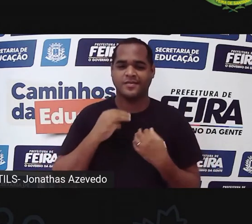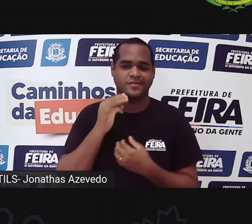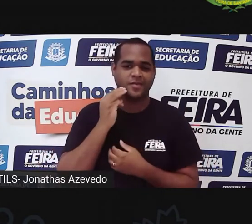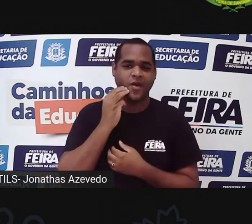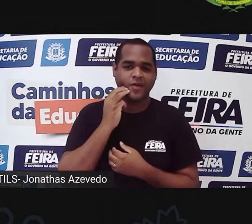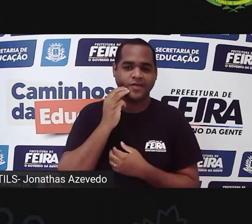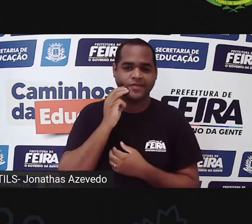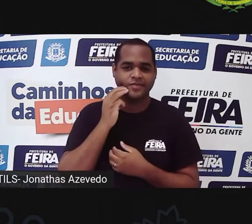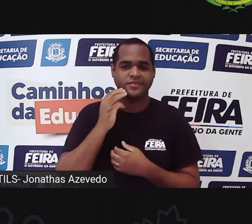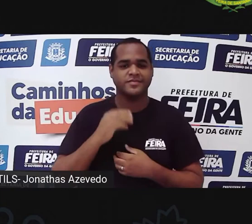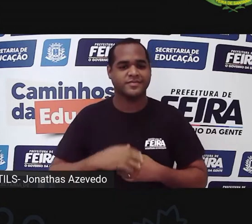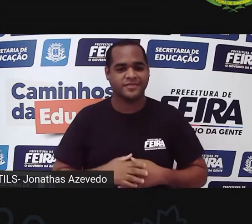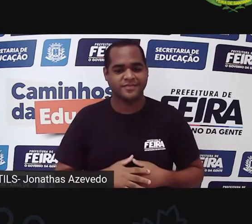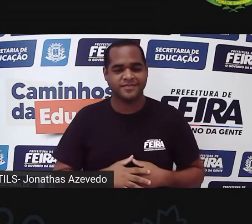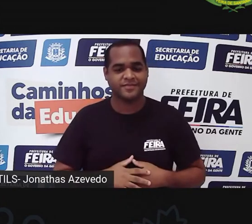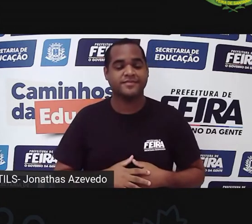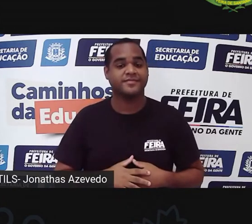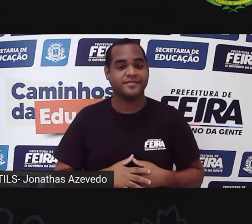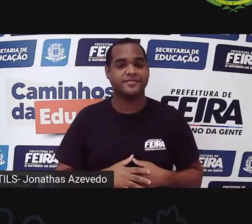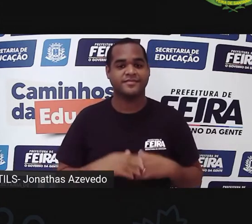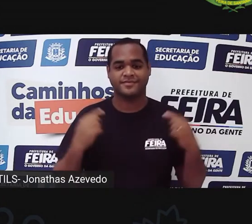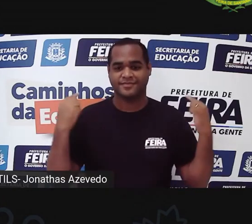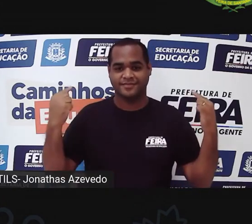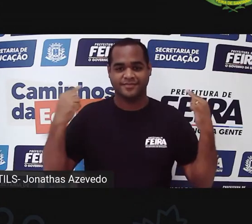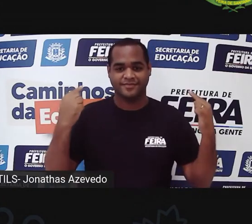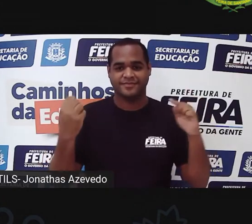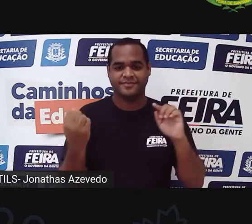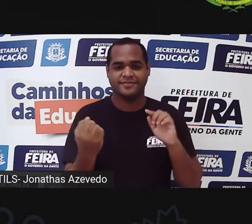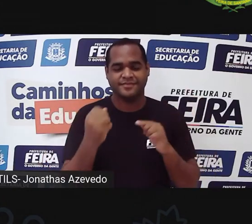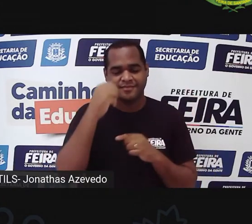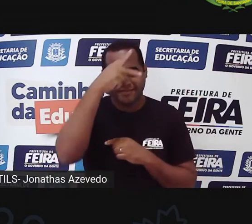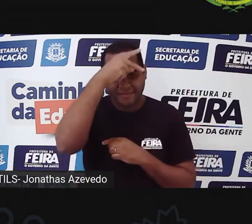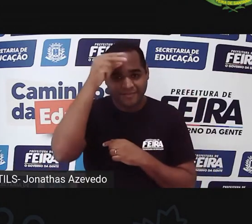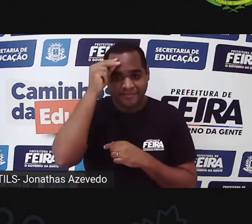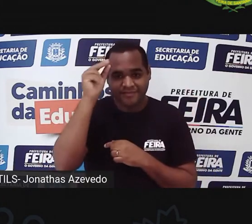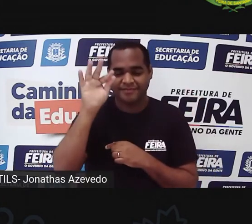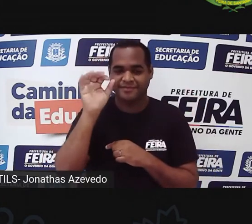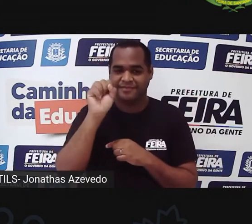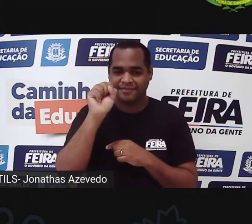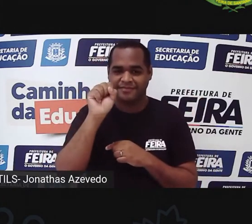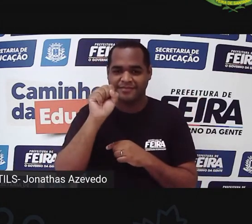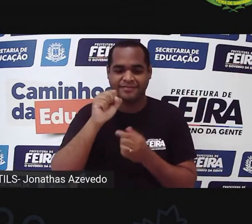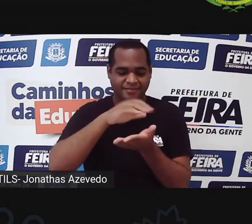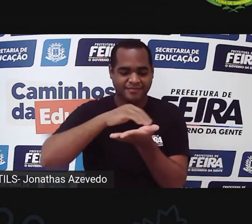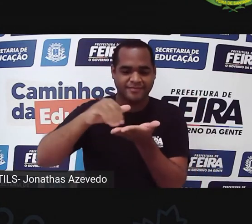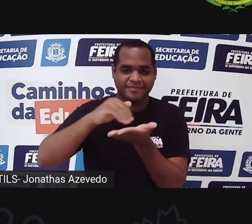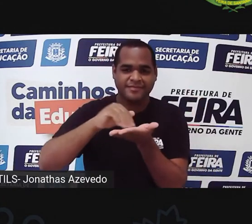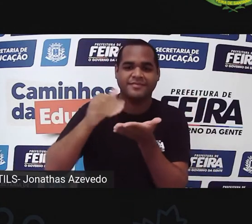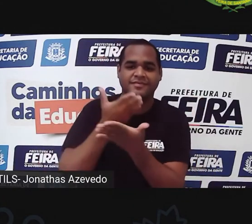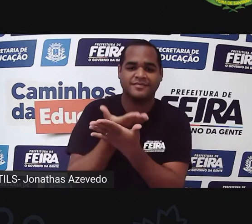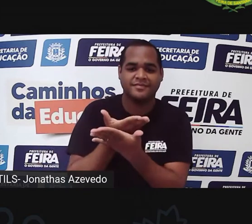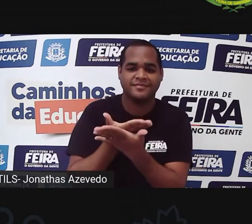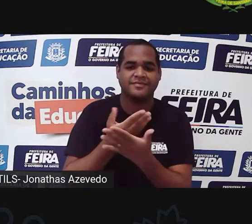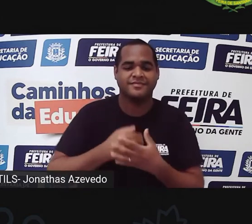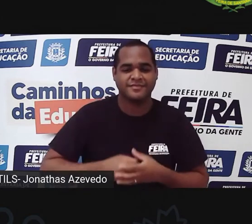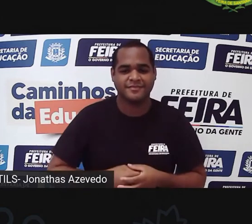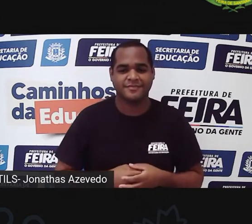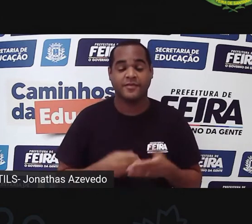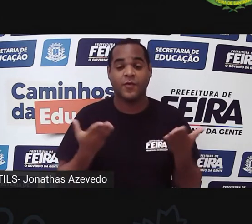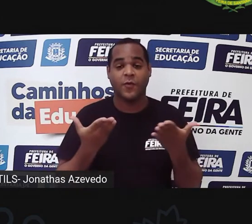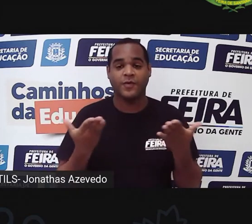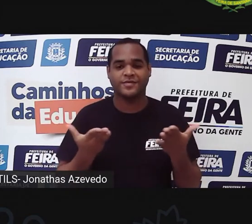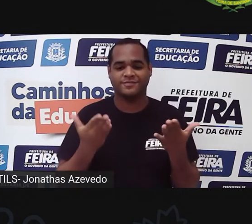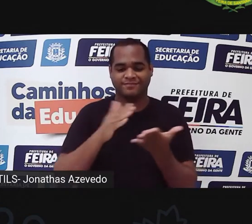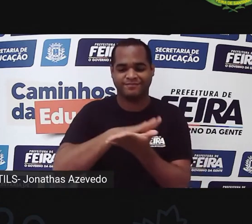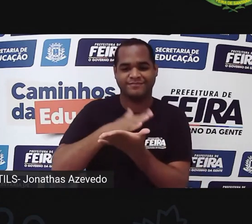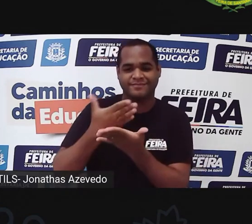rosa neon. Aqui atrás de mim tem a logo da Prefeitura Municipal de Feira de Santana e da Secretaria Municipal de Educação. E hoje a